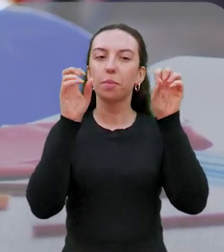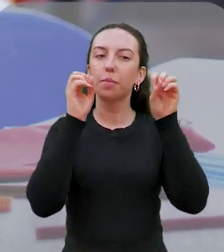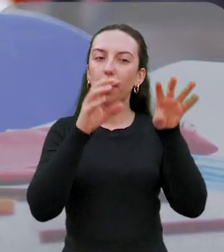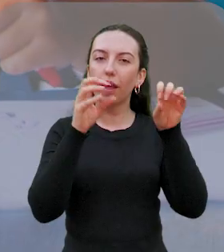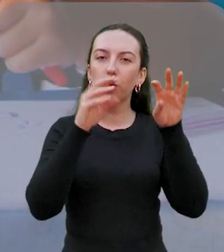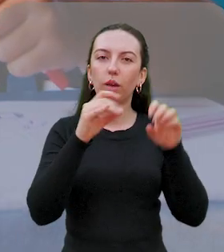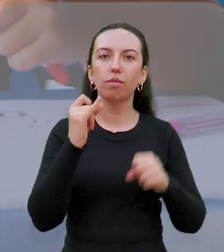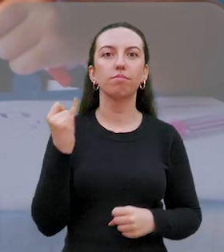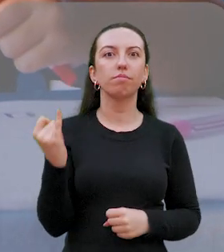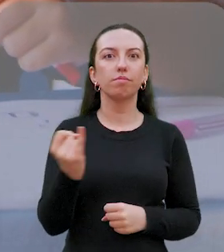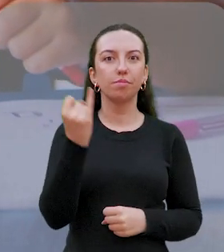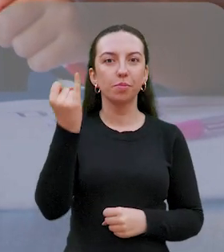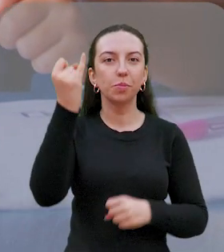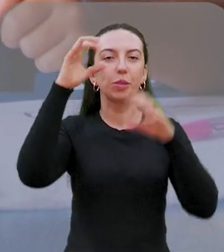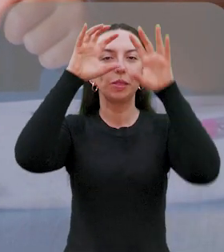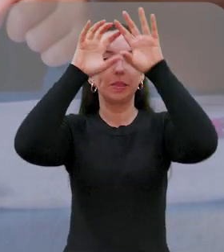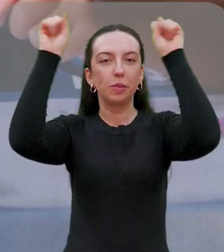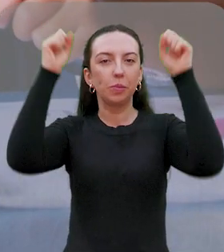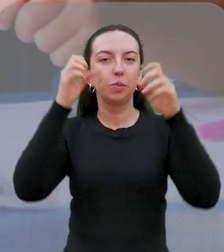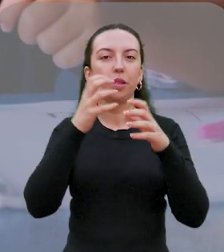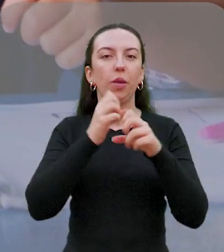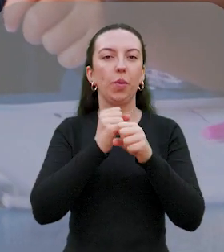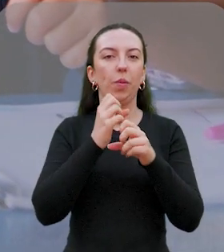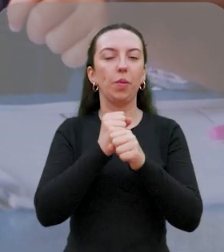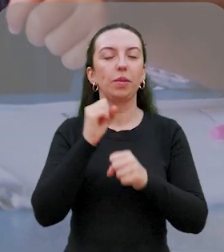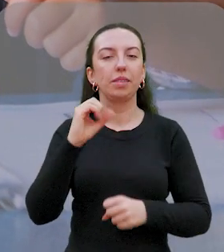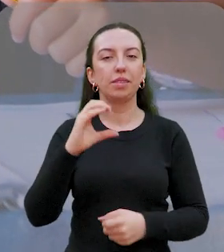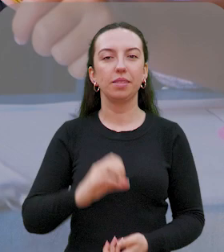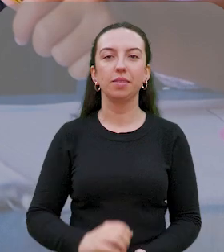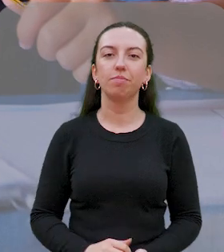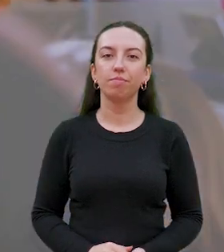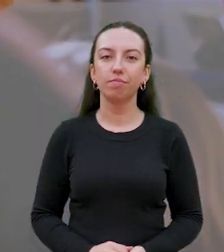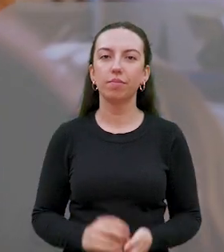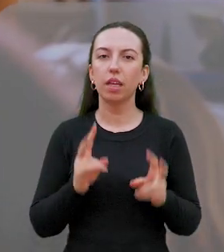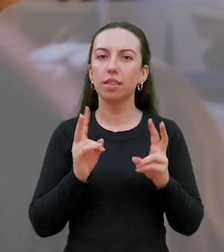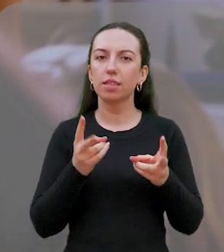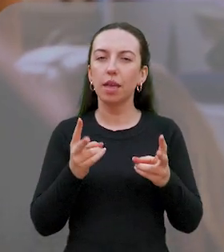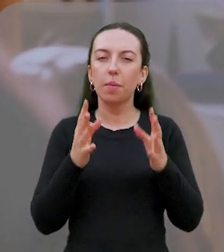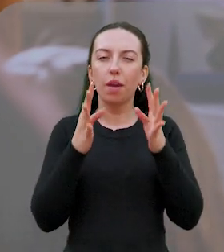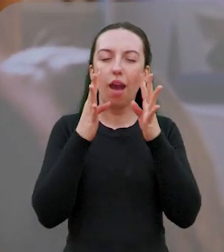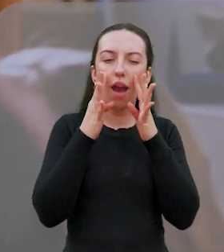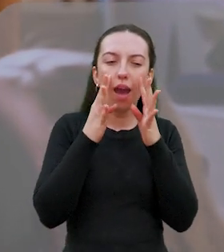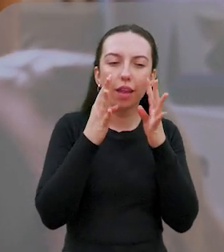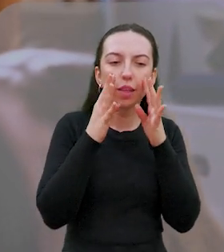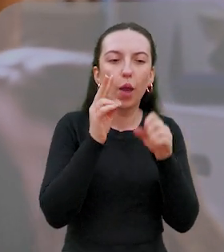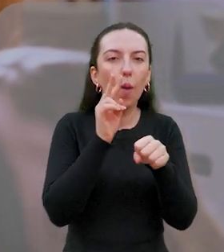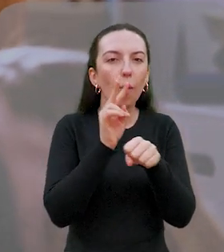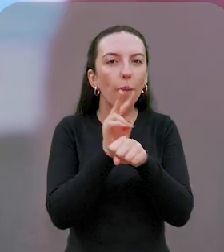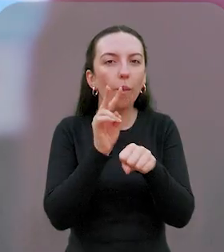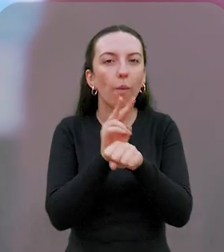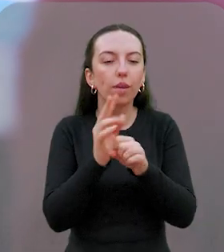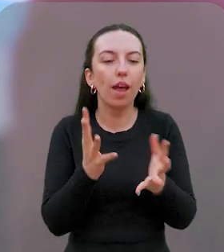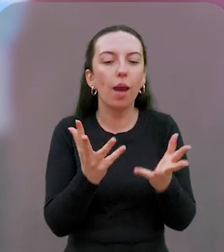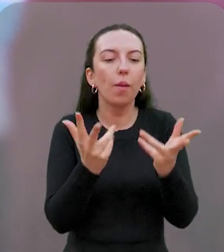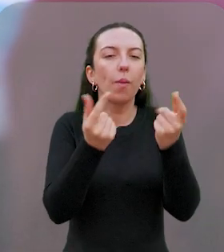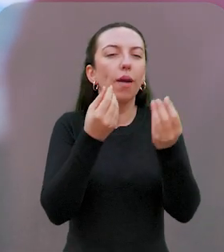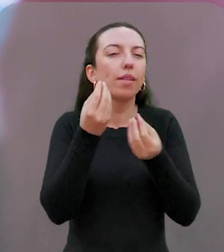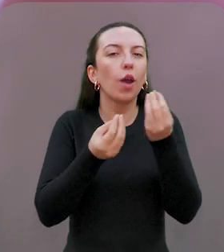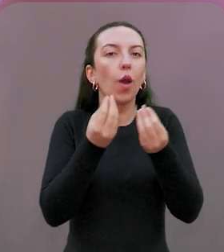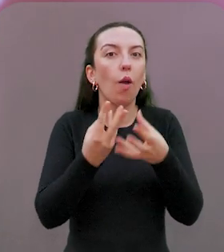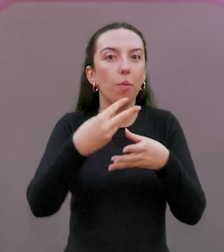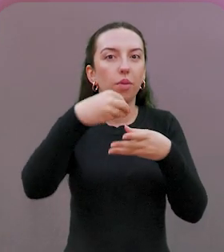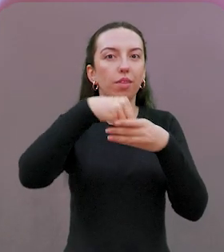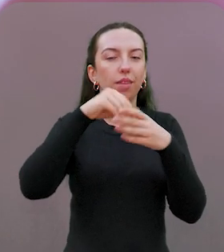Educação, uma das prioridades do Tribunal de Contas de Santa Catarina. Sempre com um olhar atento e cuidadoso sobre a qualidade